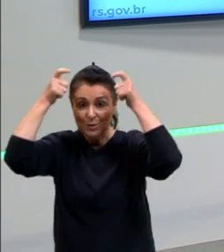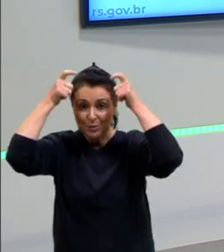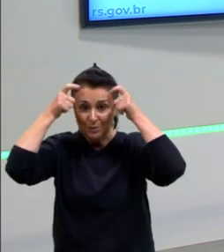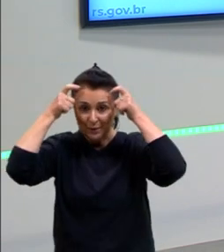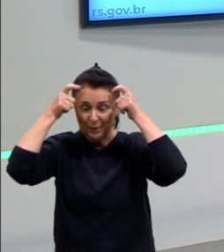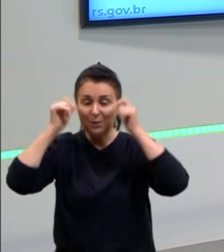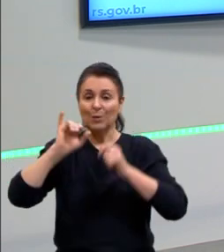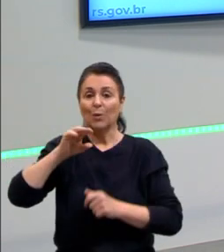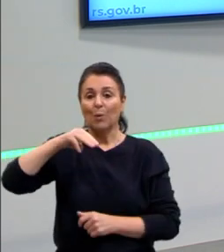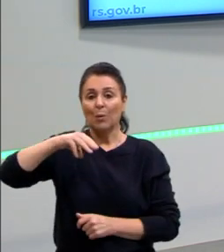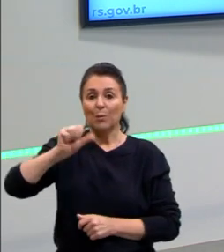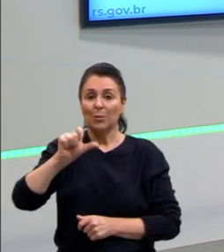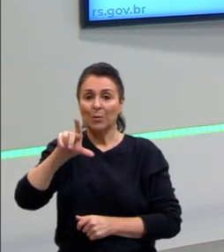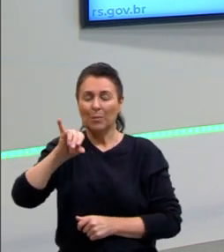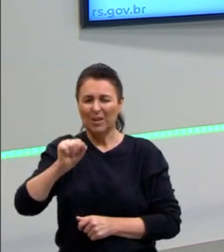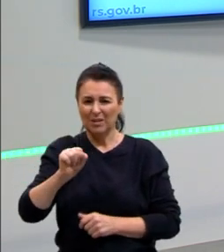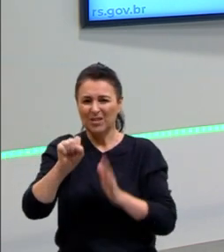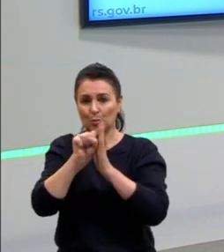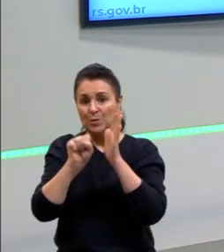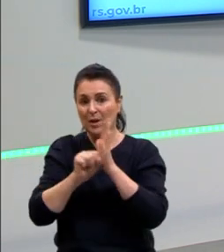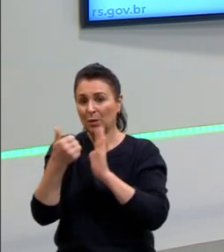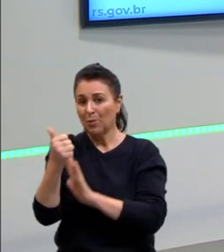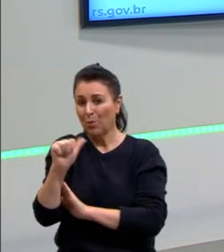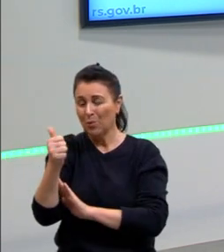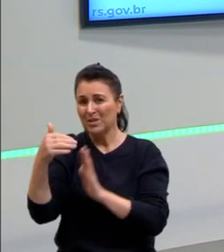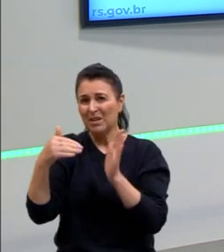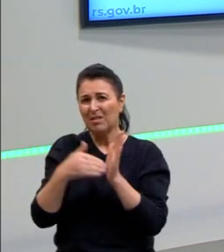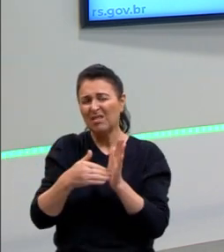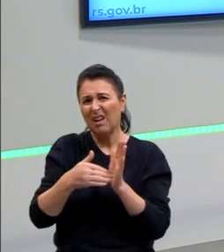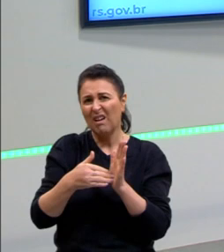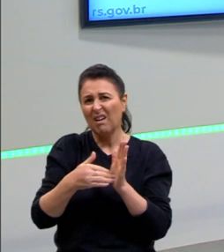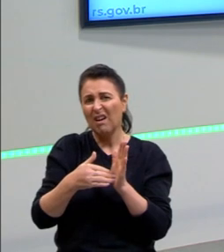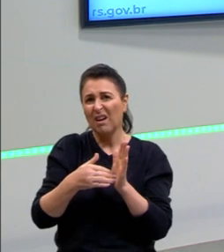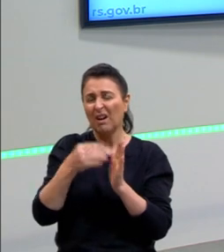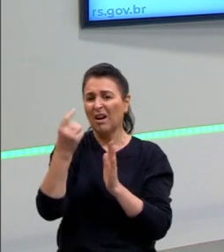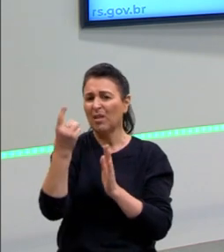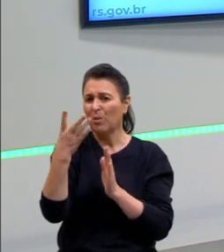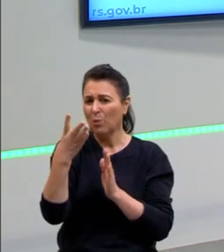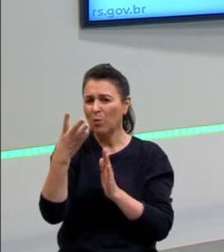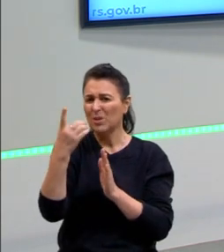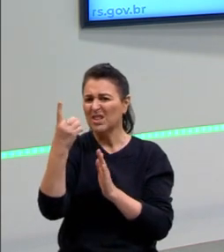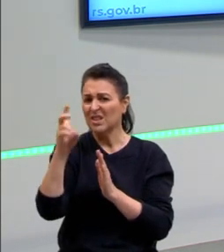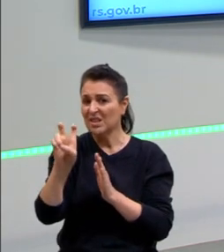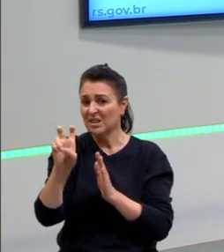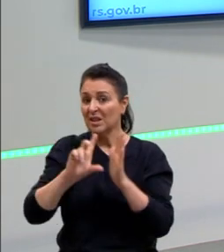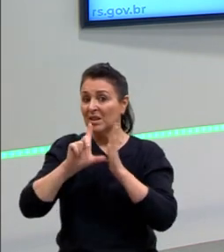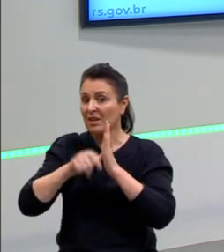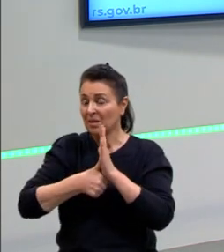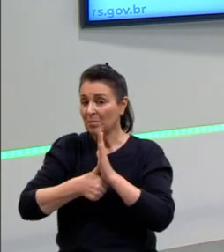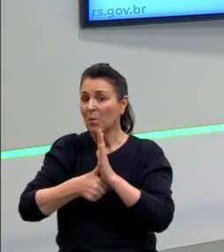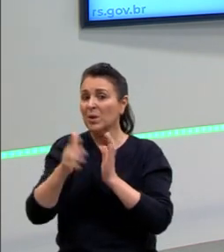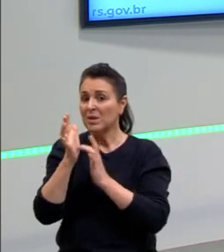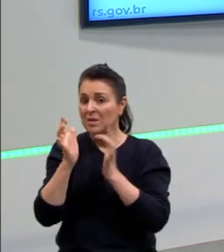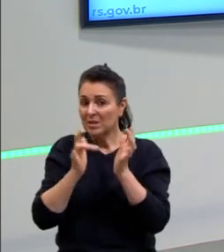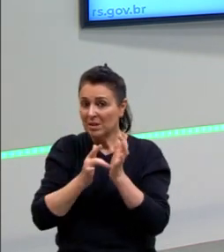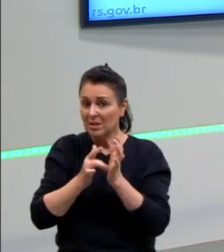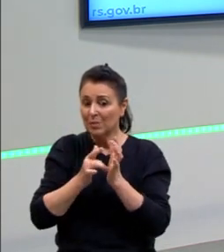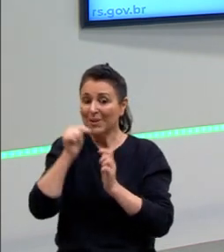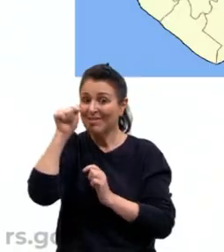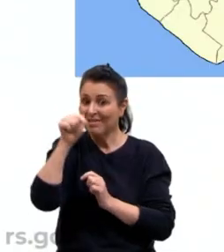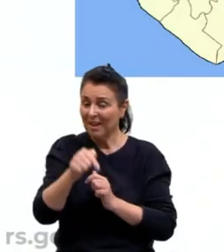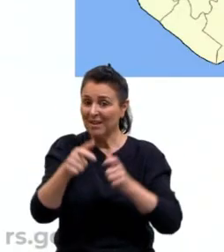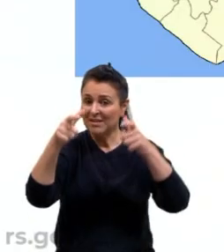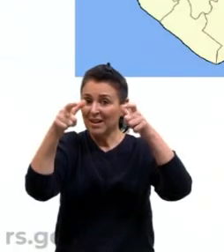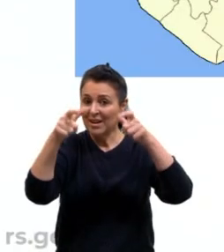o Império do Mali foi do século XI até o século XIV, XV, de Cristo, e nessa mesma região, depois, teve